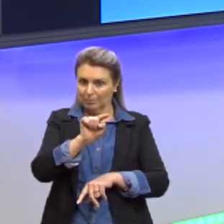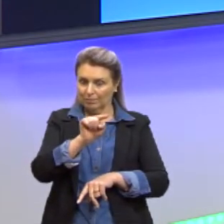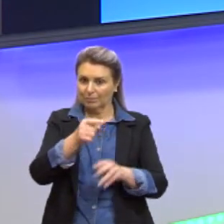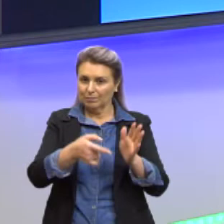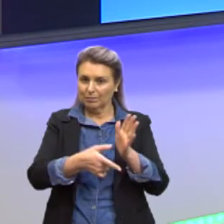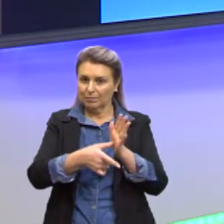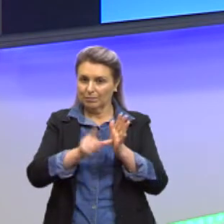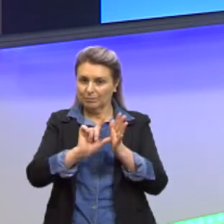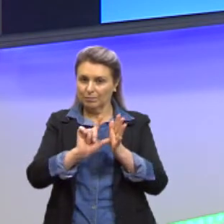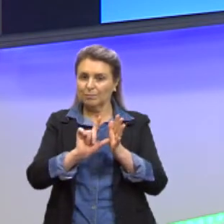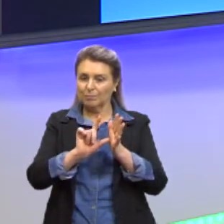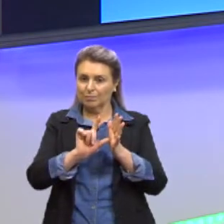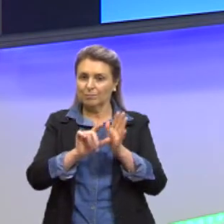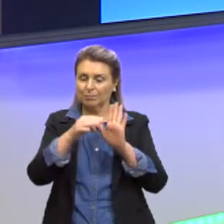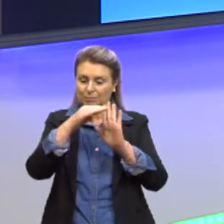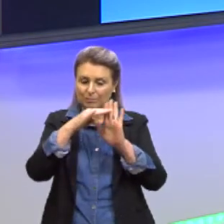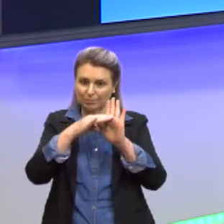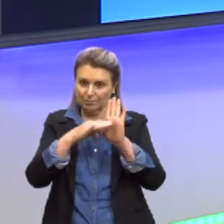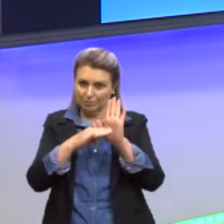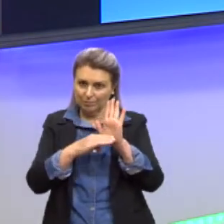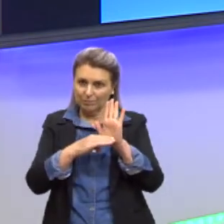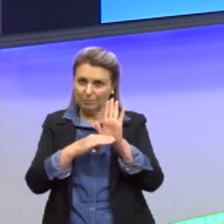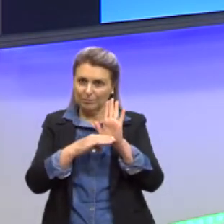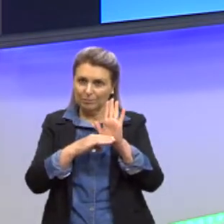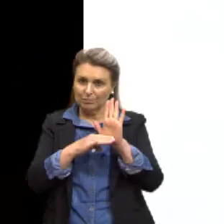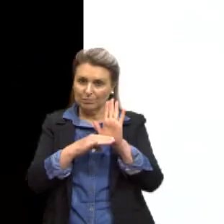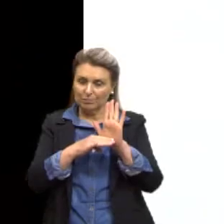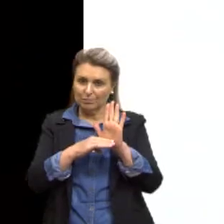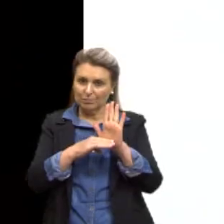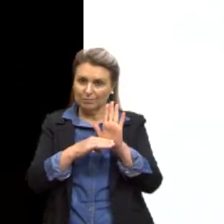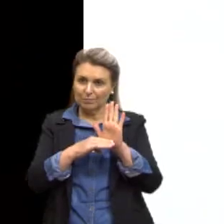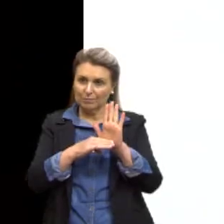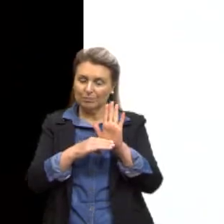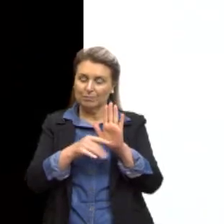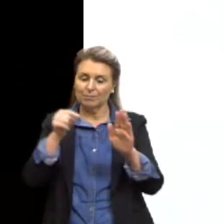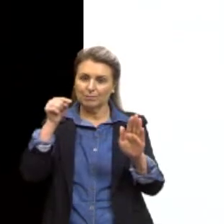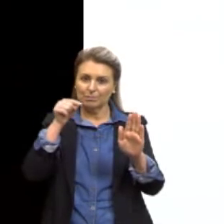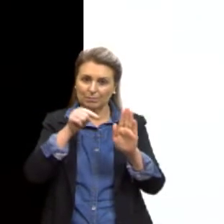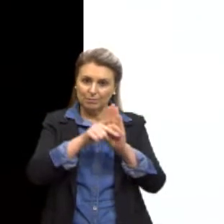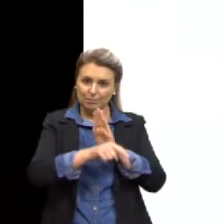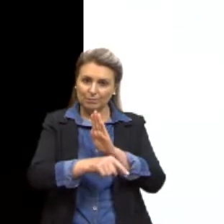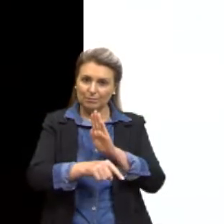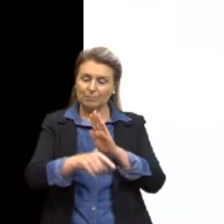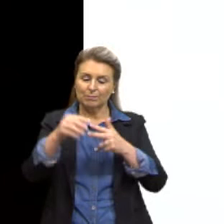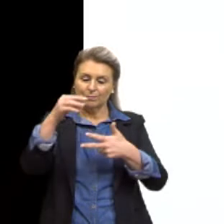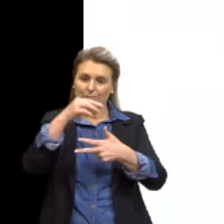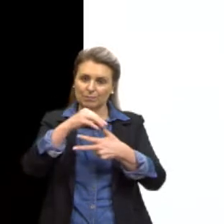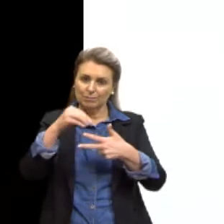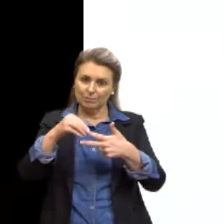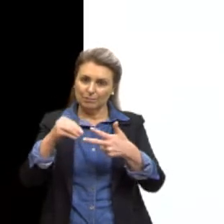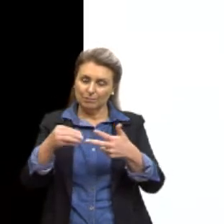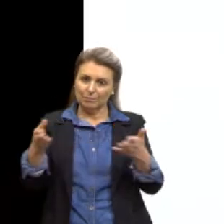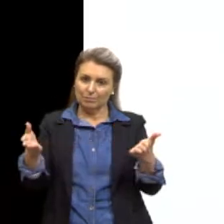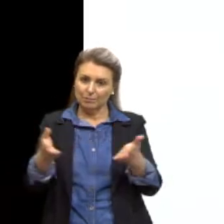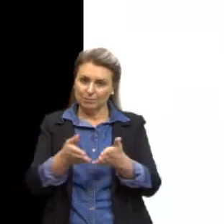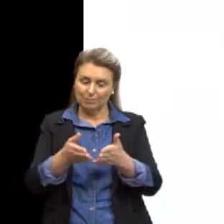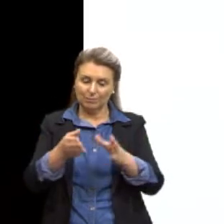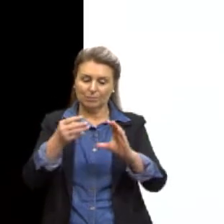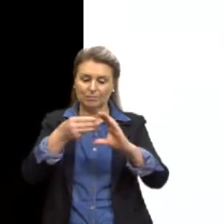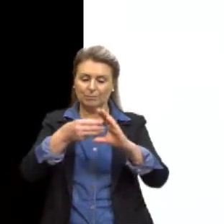estabelecidas, né? Então, vamos para as questões envolvendo esse conceito de células-tronco.